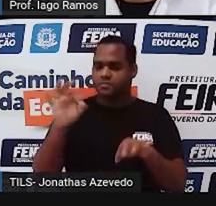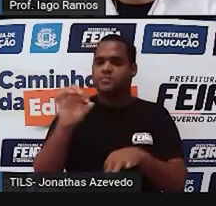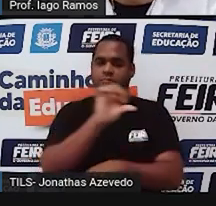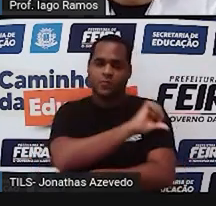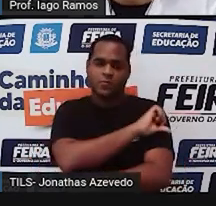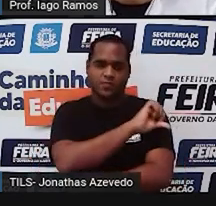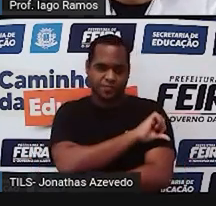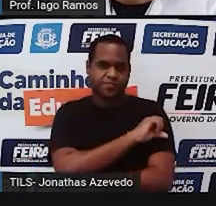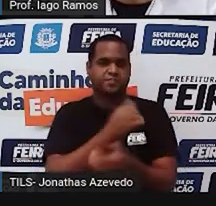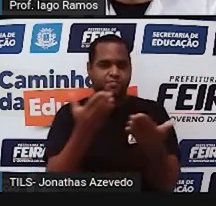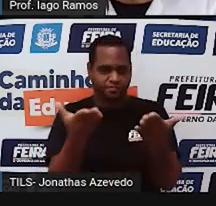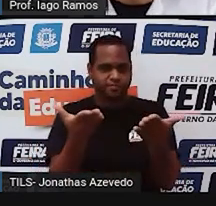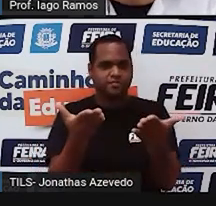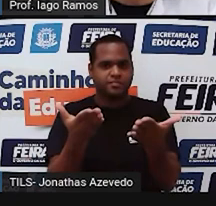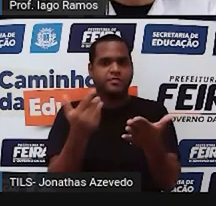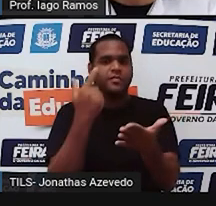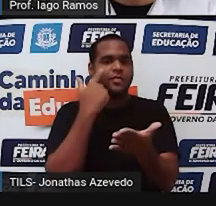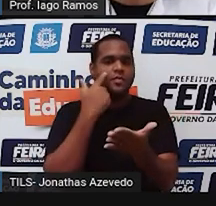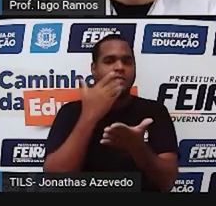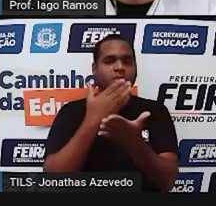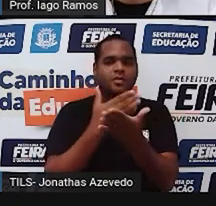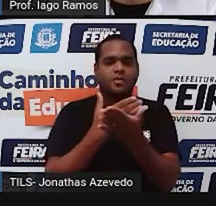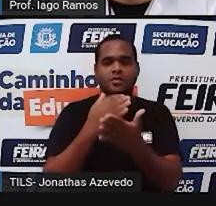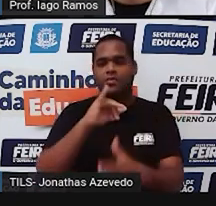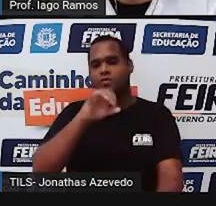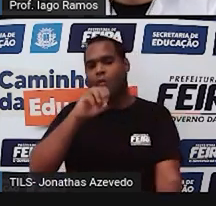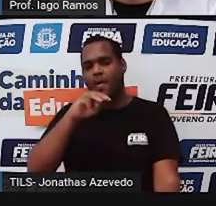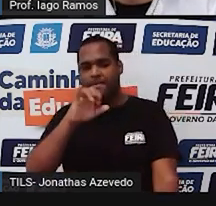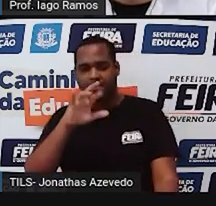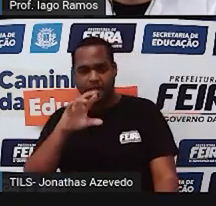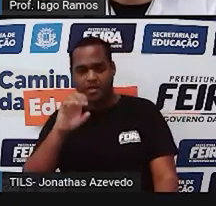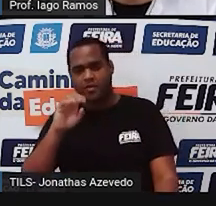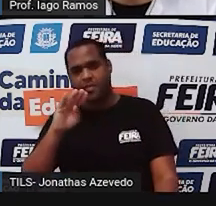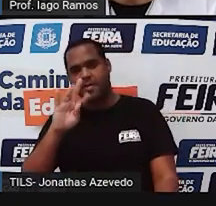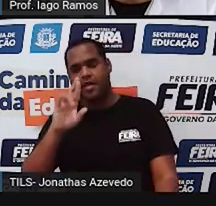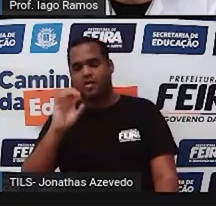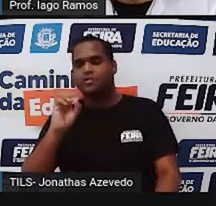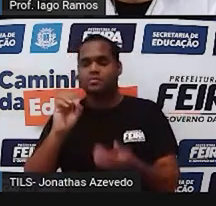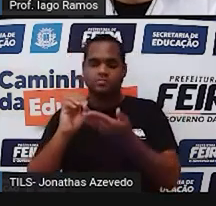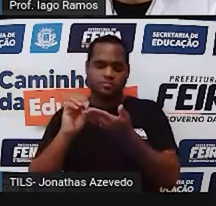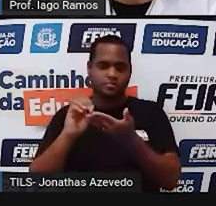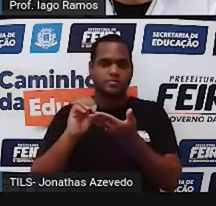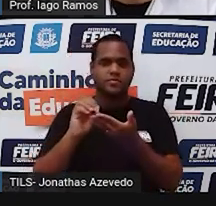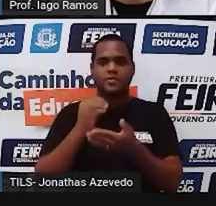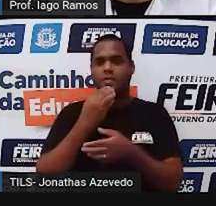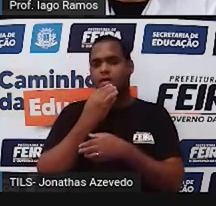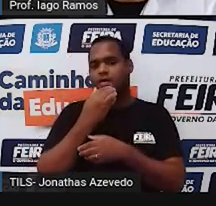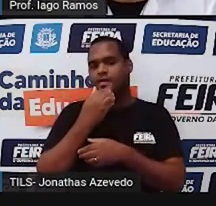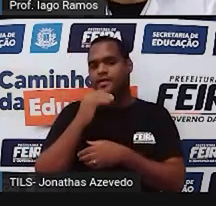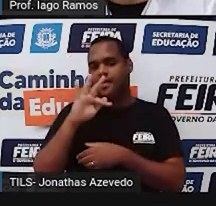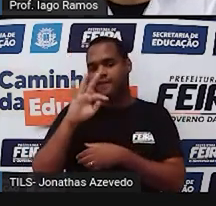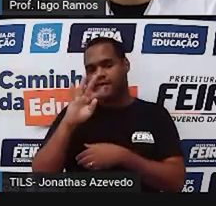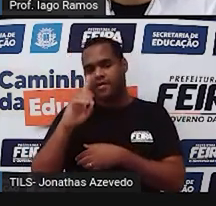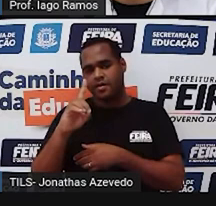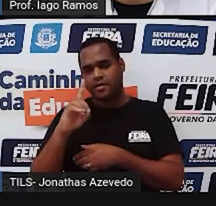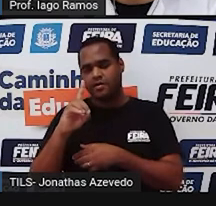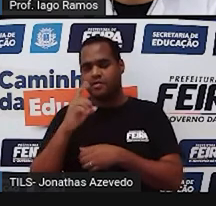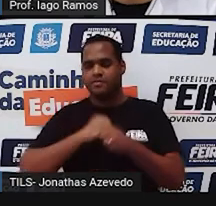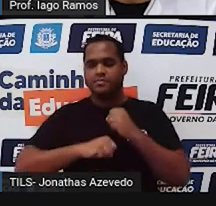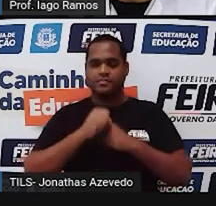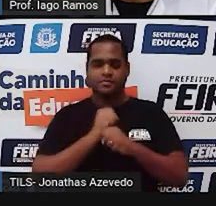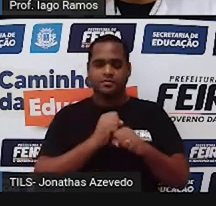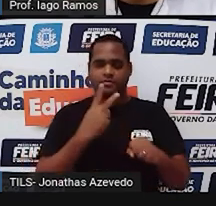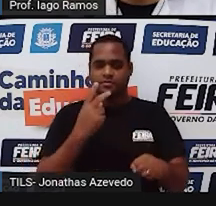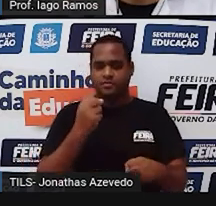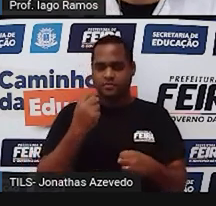tá é o autor dele é o João Amir Roberto de Souza certo a editora FTD o ano desse livro 2018